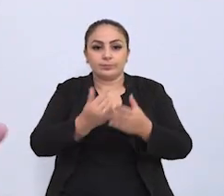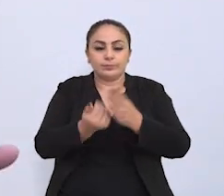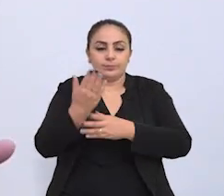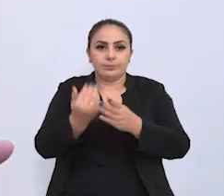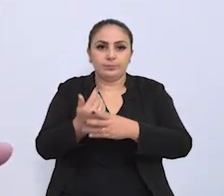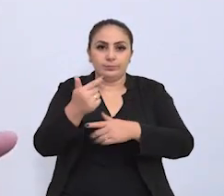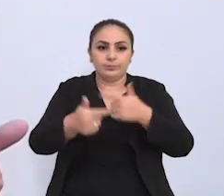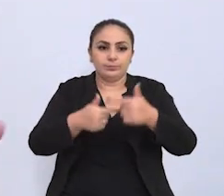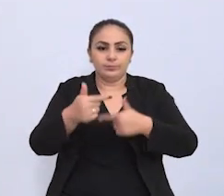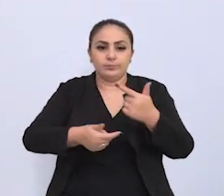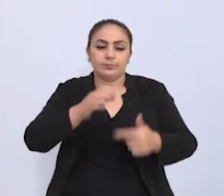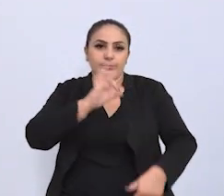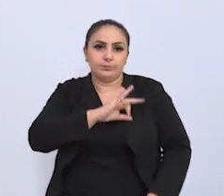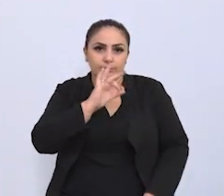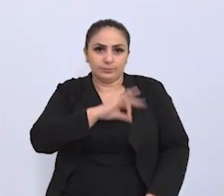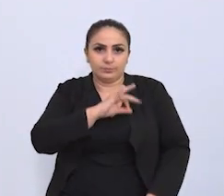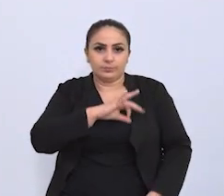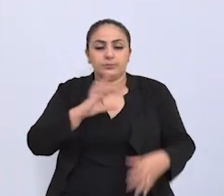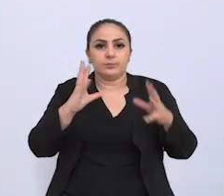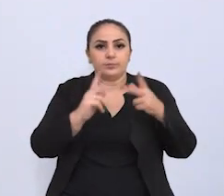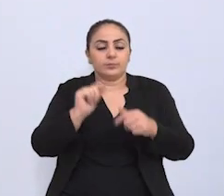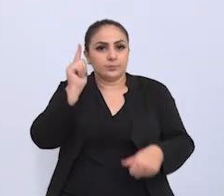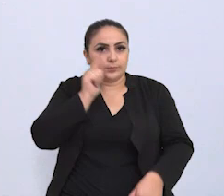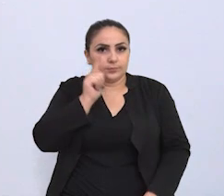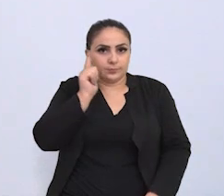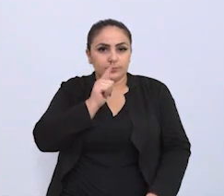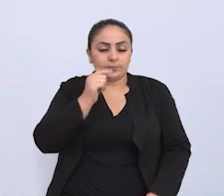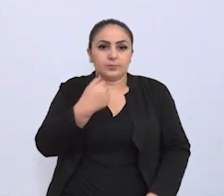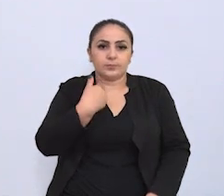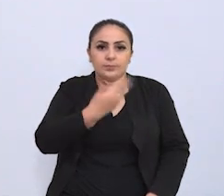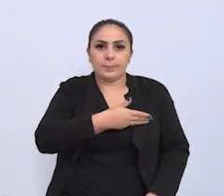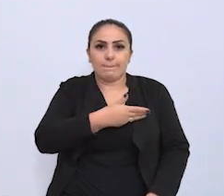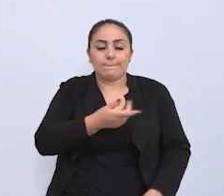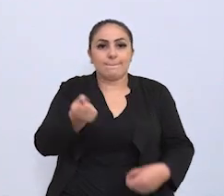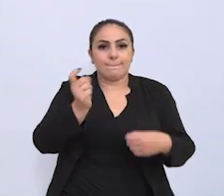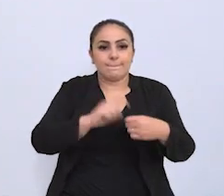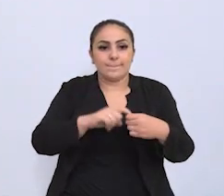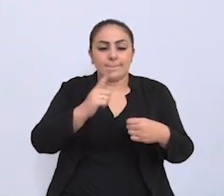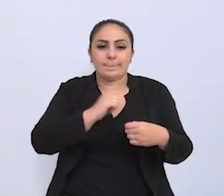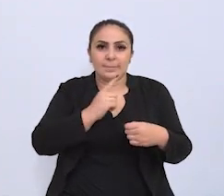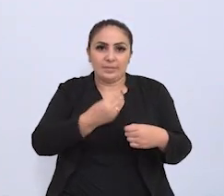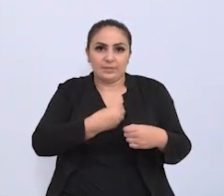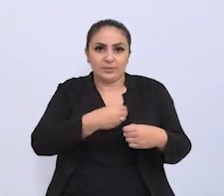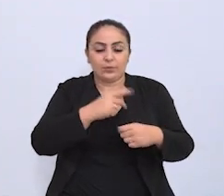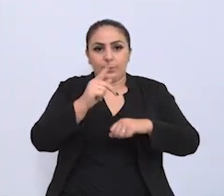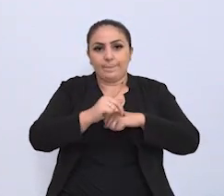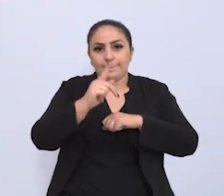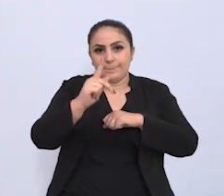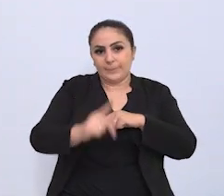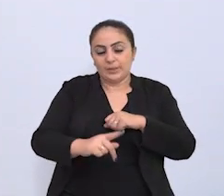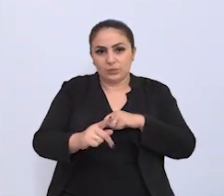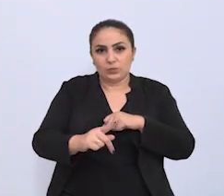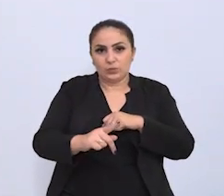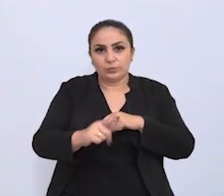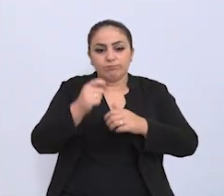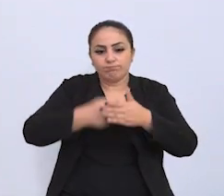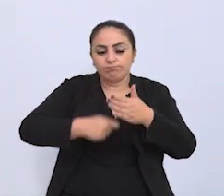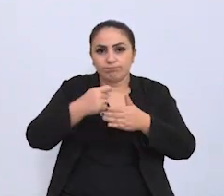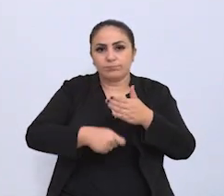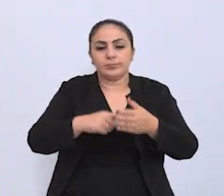tenhamos geração de emprego e renda para que a gente venha voltar a ter uma passo fundo